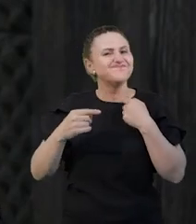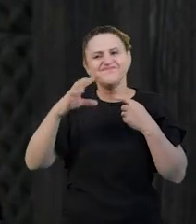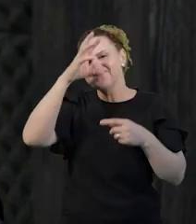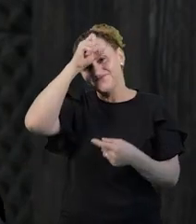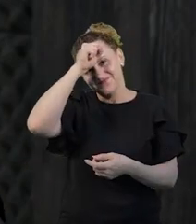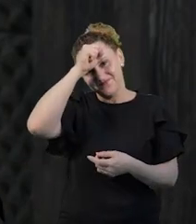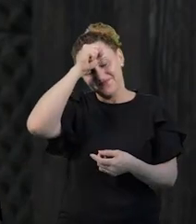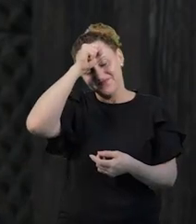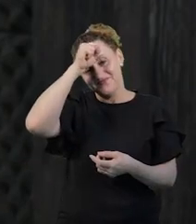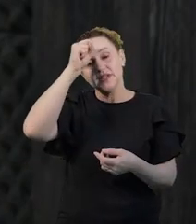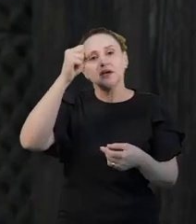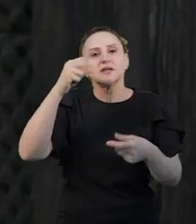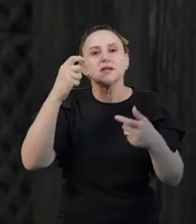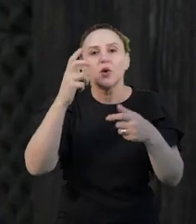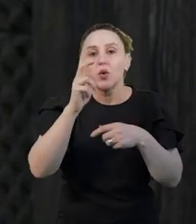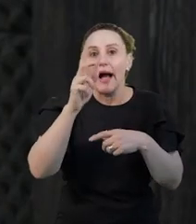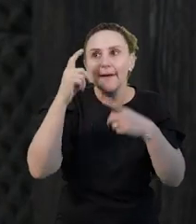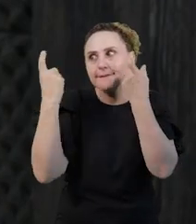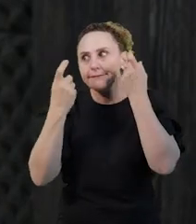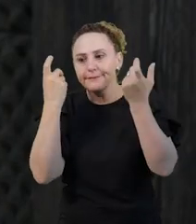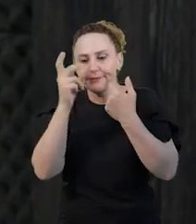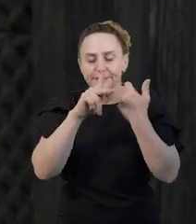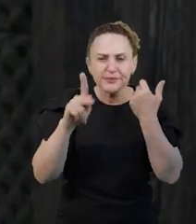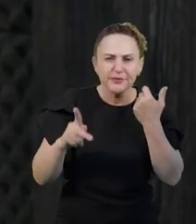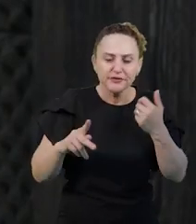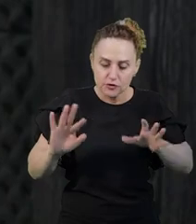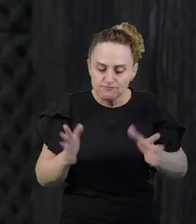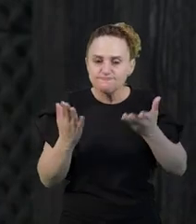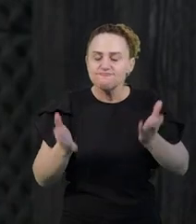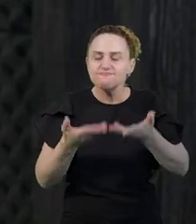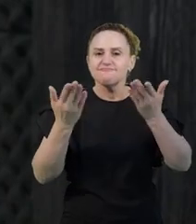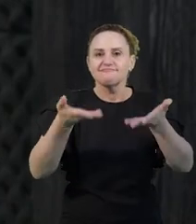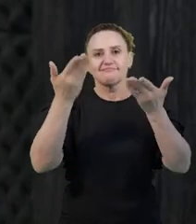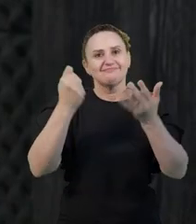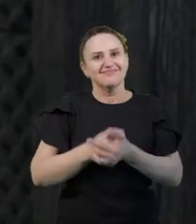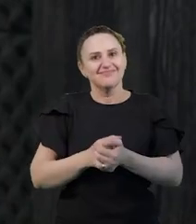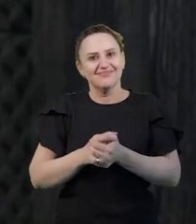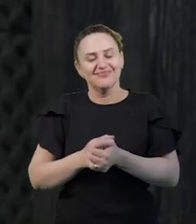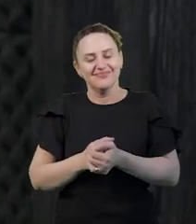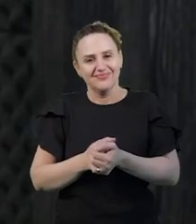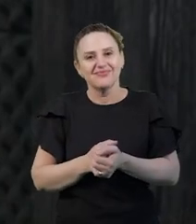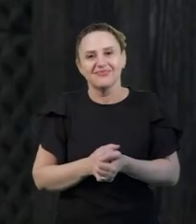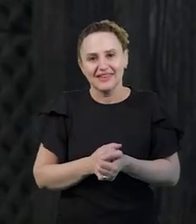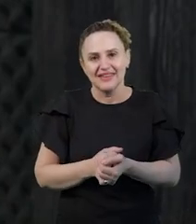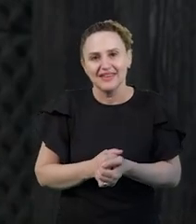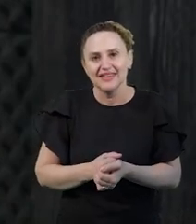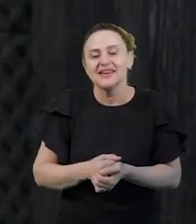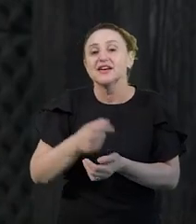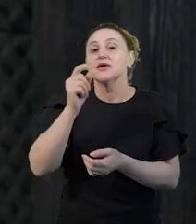passar toda a responsabilidade para o aluno fazer o que ele quer. Mas você é o mediador,